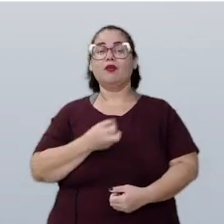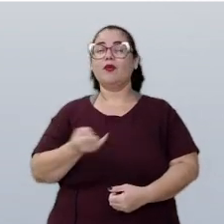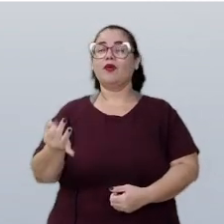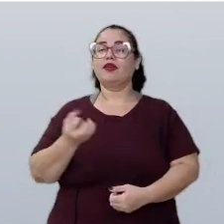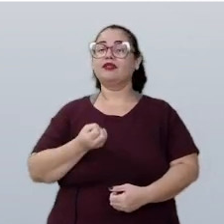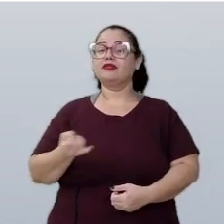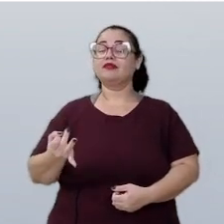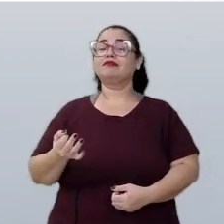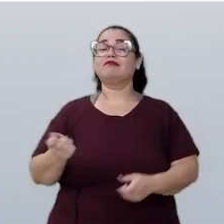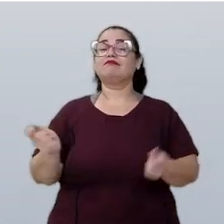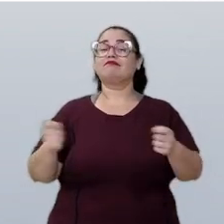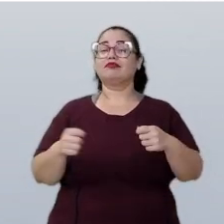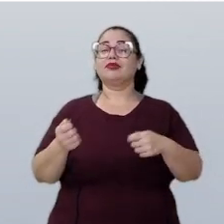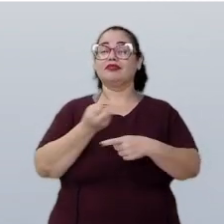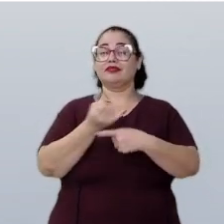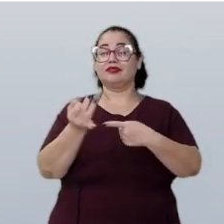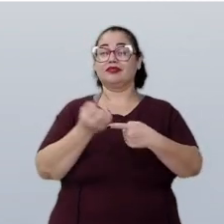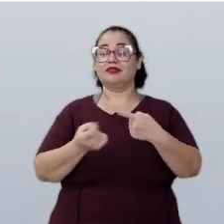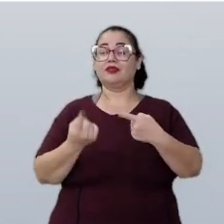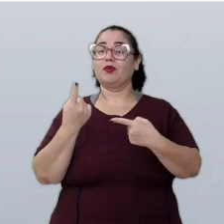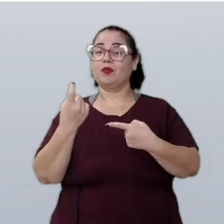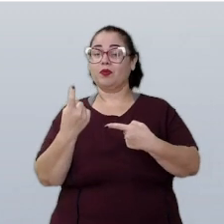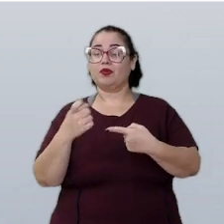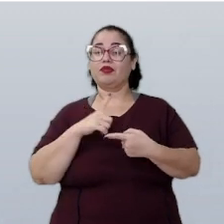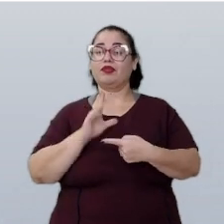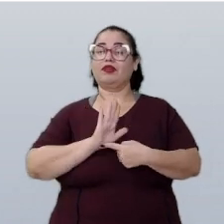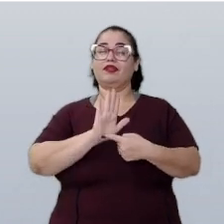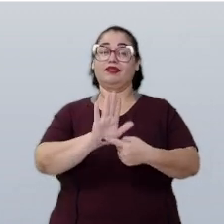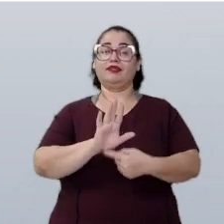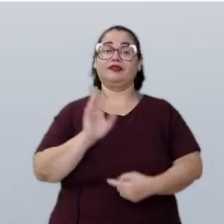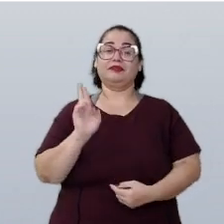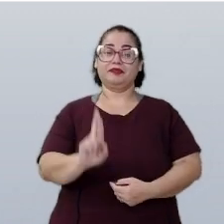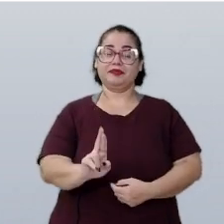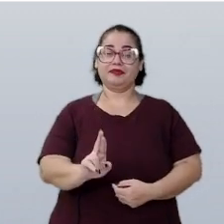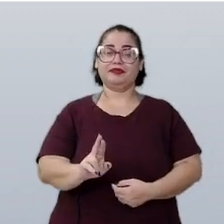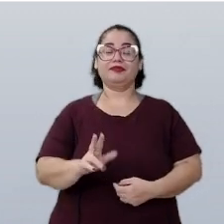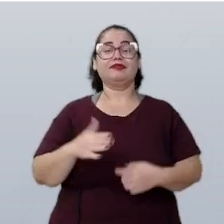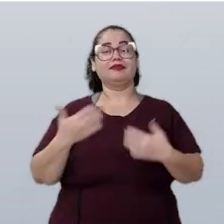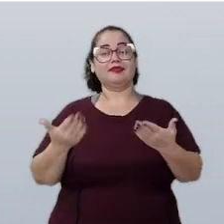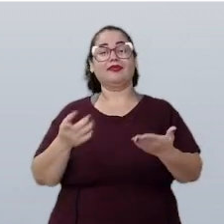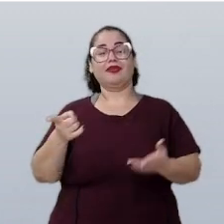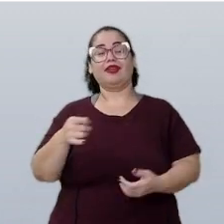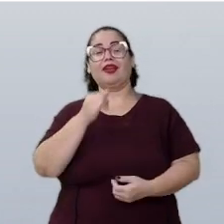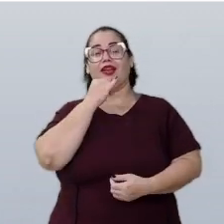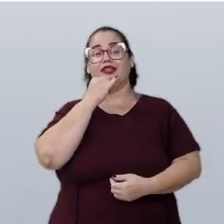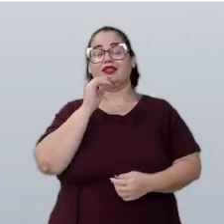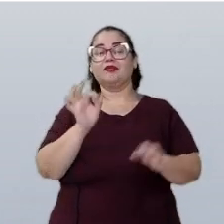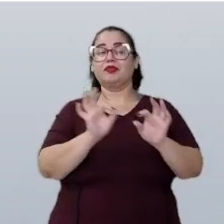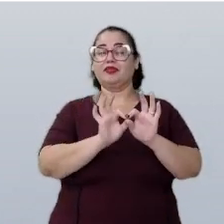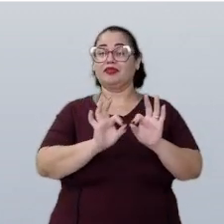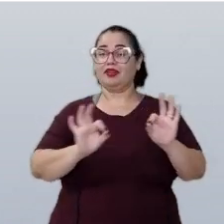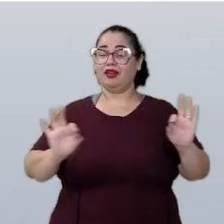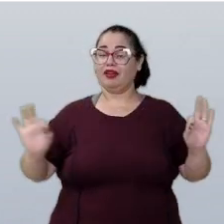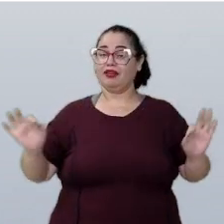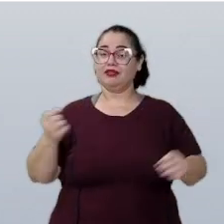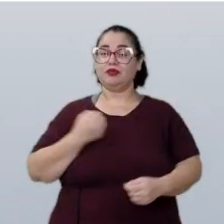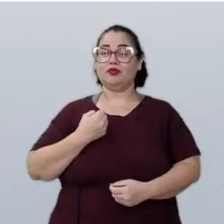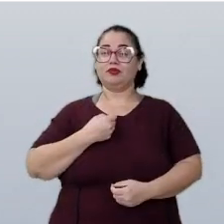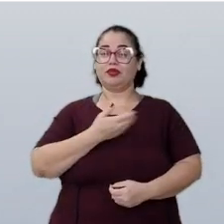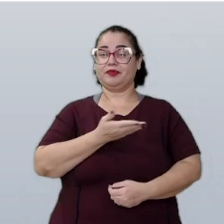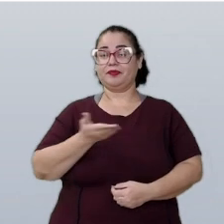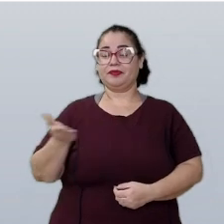que cada fração unitária representa. E uma delas é a reta numérica.